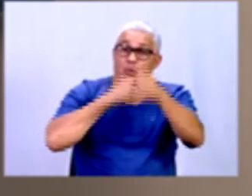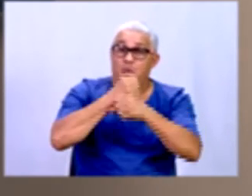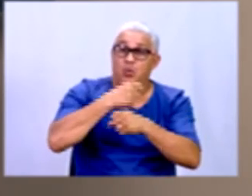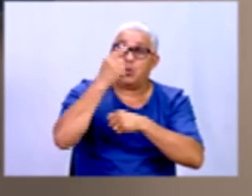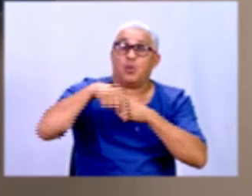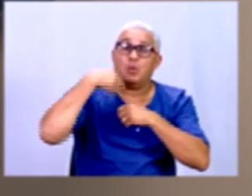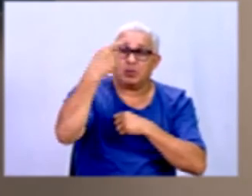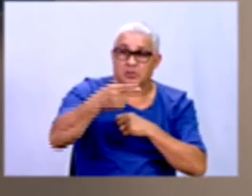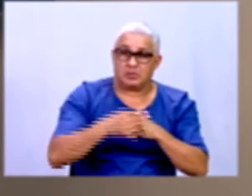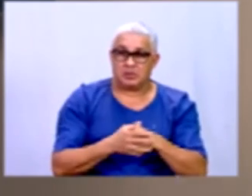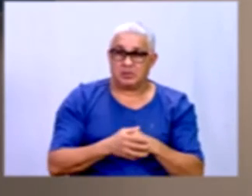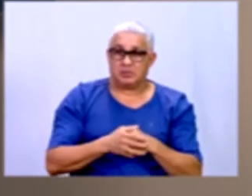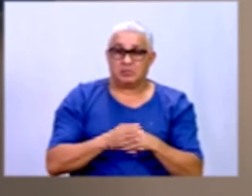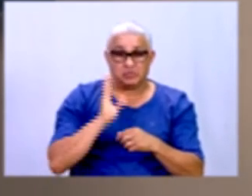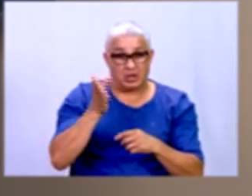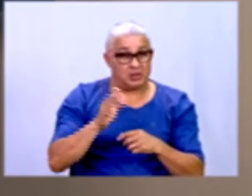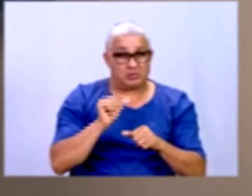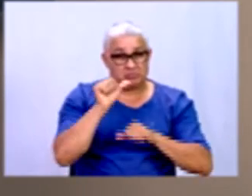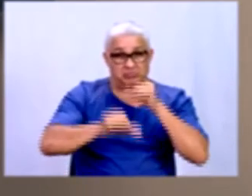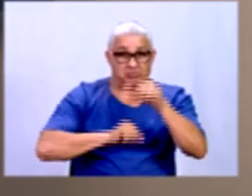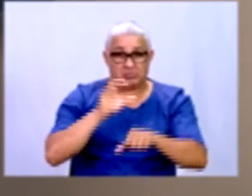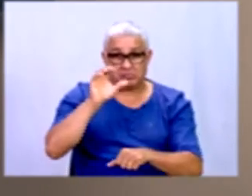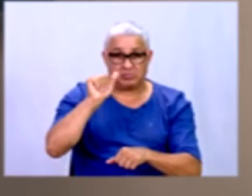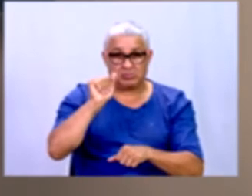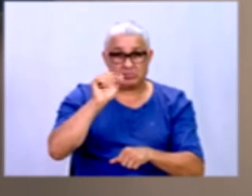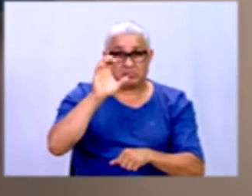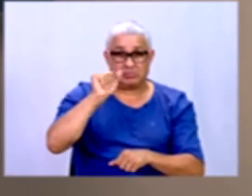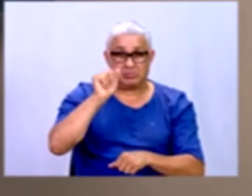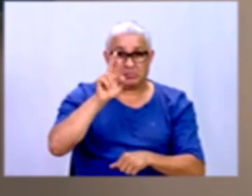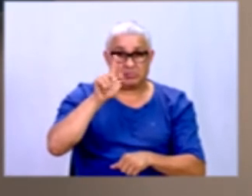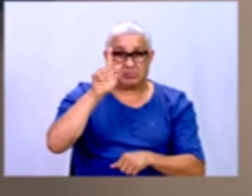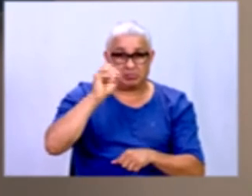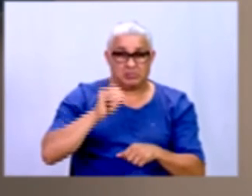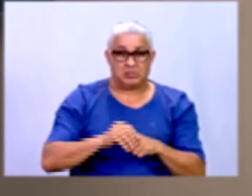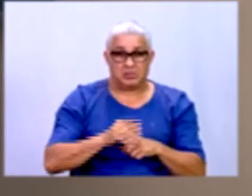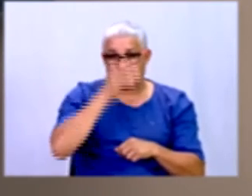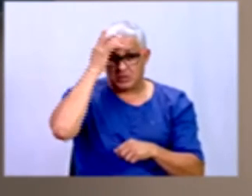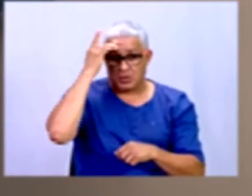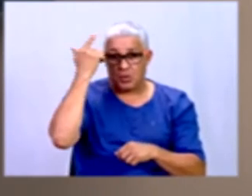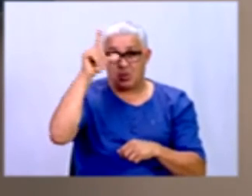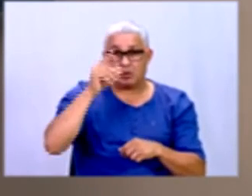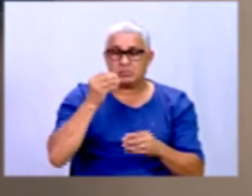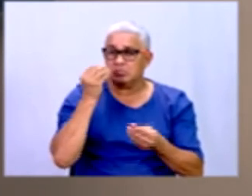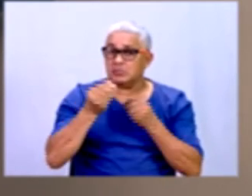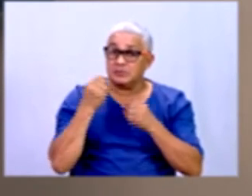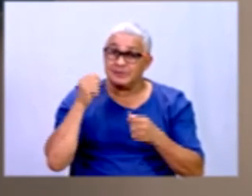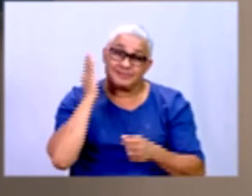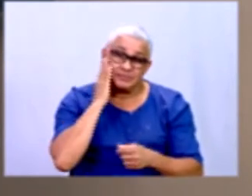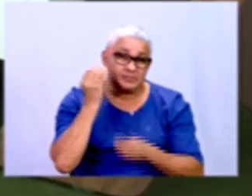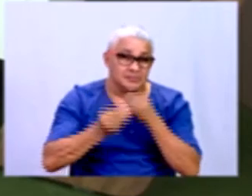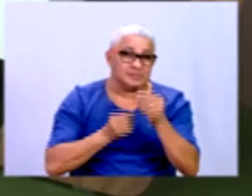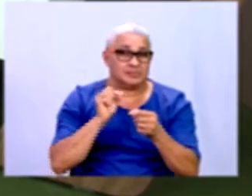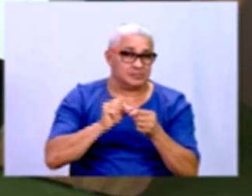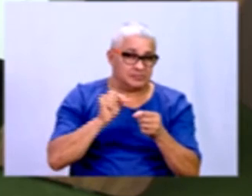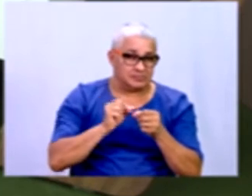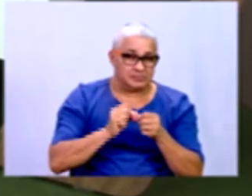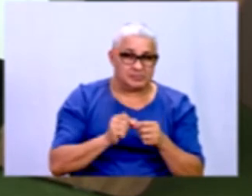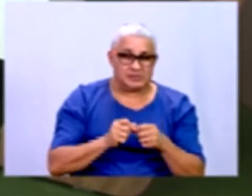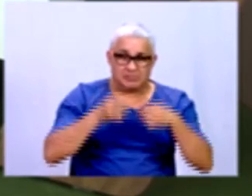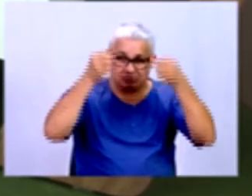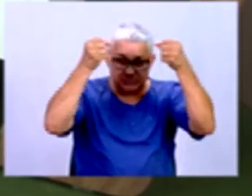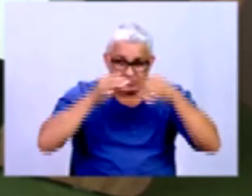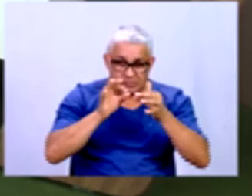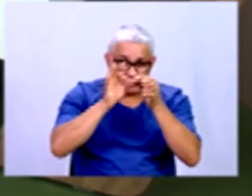mais você que ficou responsável por isso. Com certeza. A outra pessoa que for pegar isso, tem que saber como vai fazer, como vai proceder. E essa explicação, esse